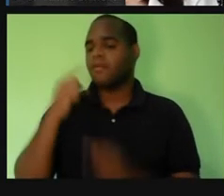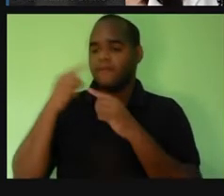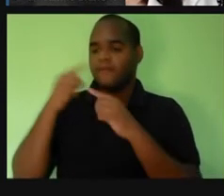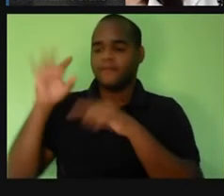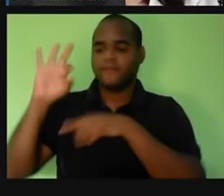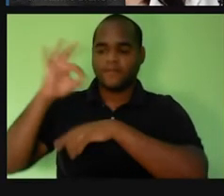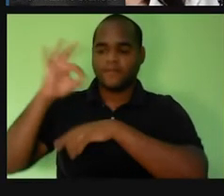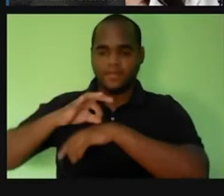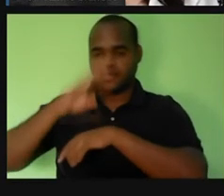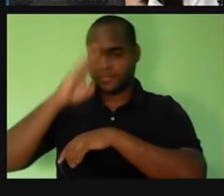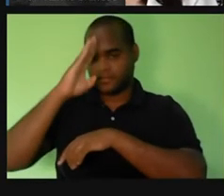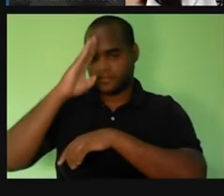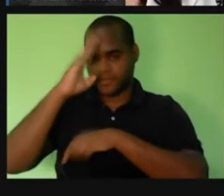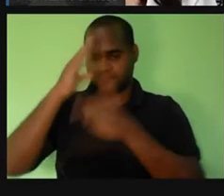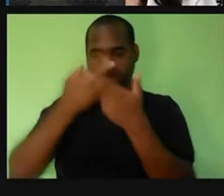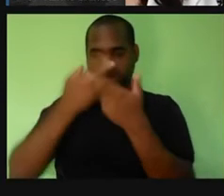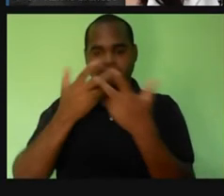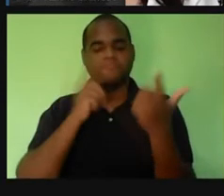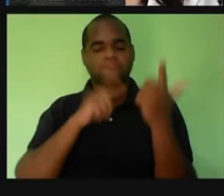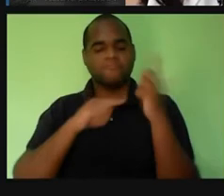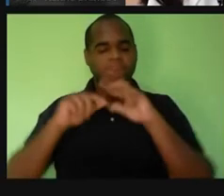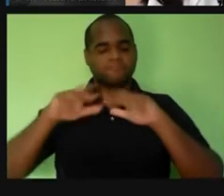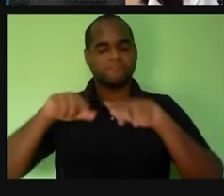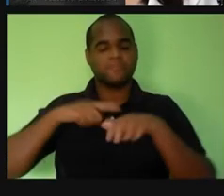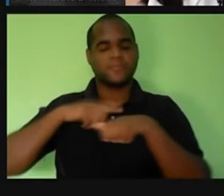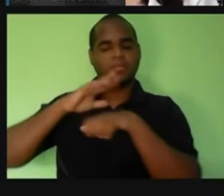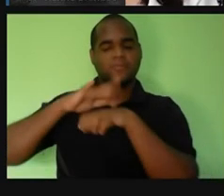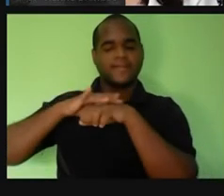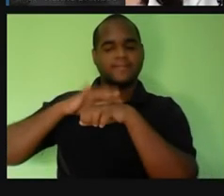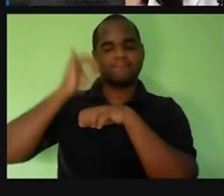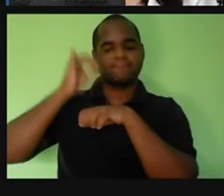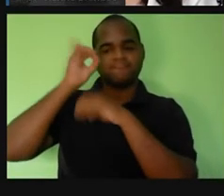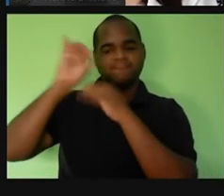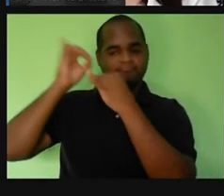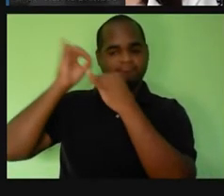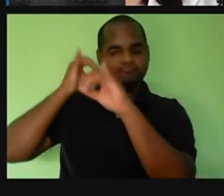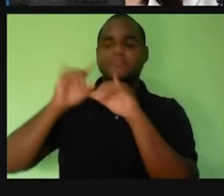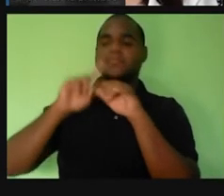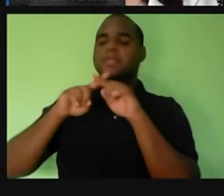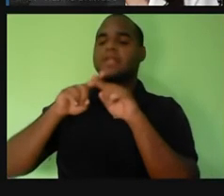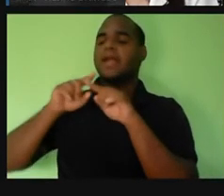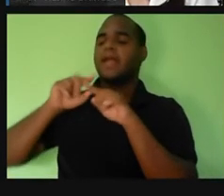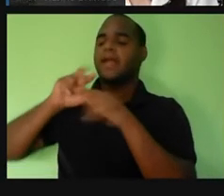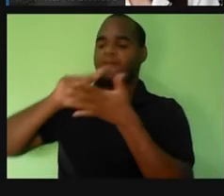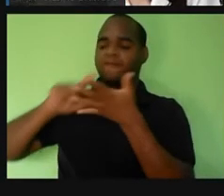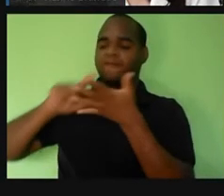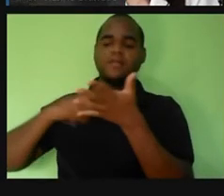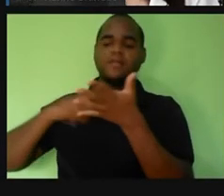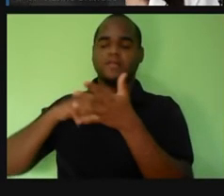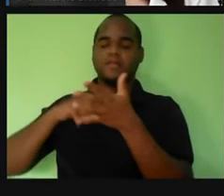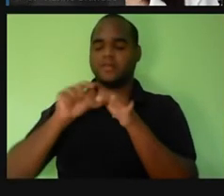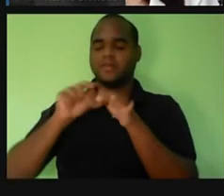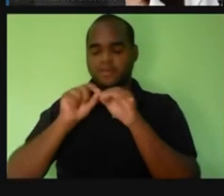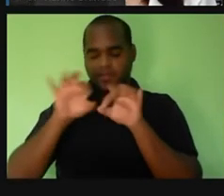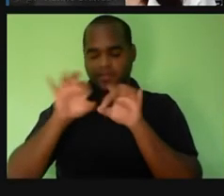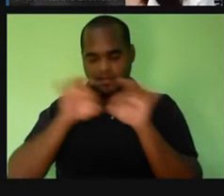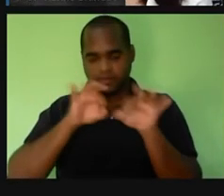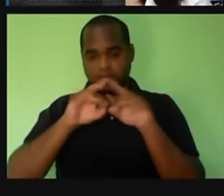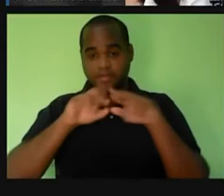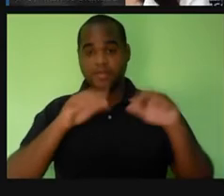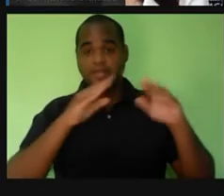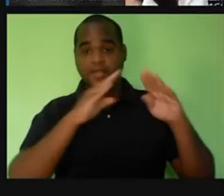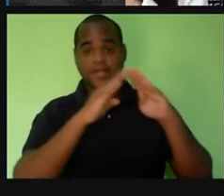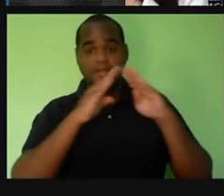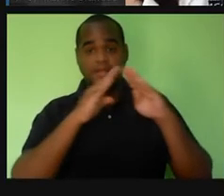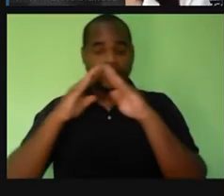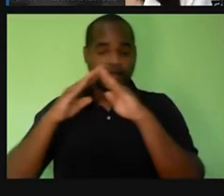forma de combater a doença e equipes de higiene foram formadas para percorrer as casas do Rio de Janeiro e